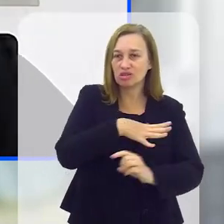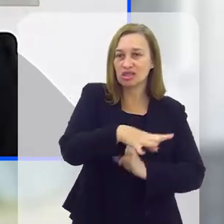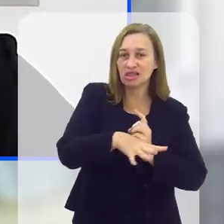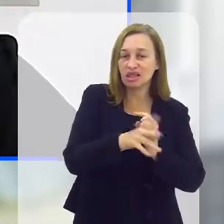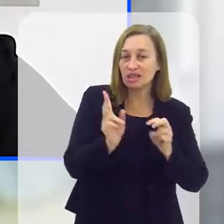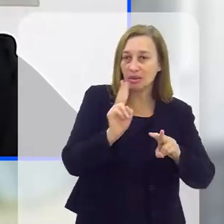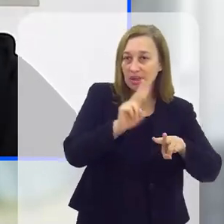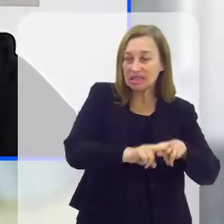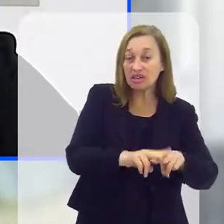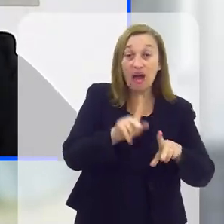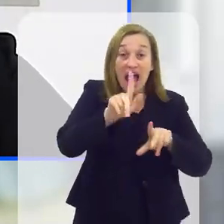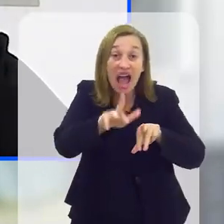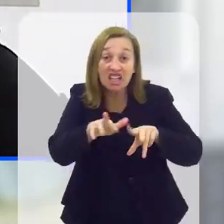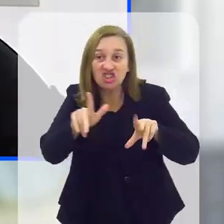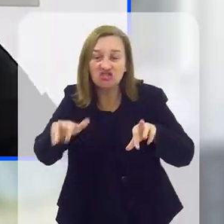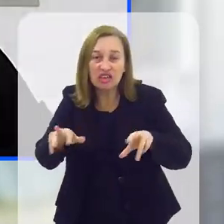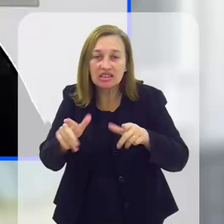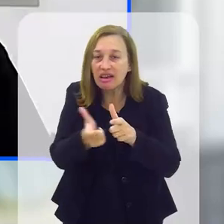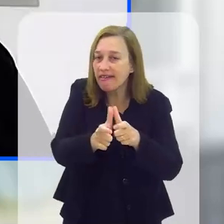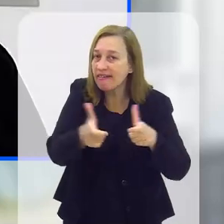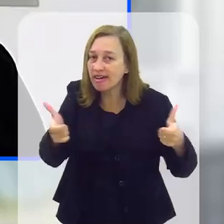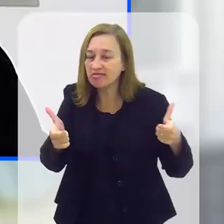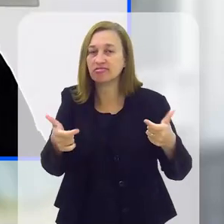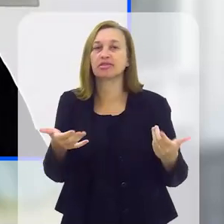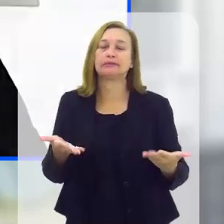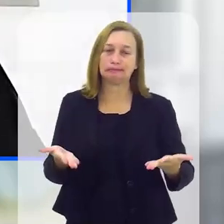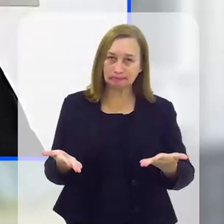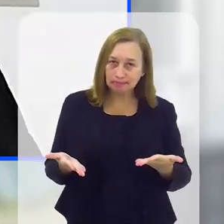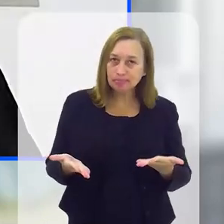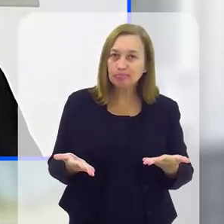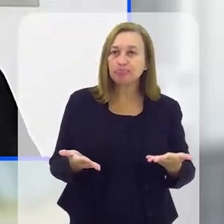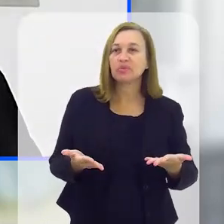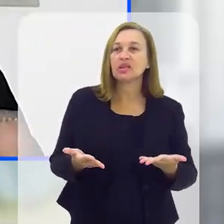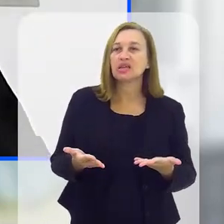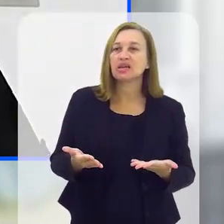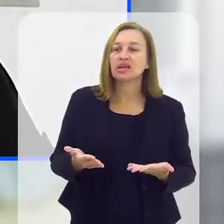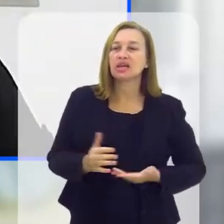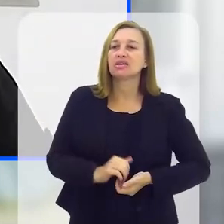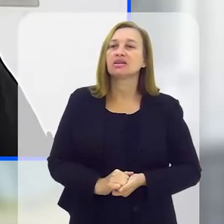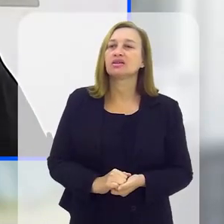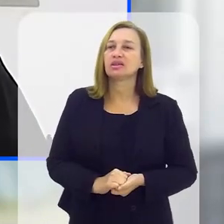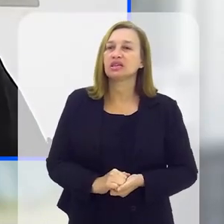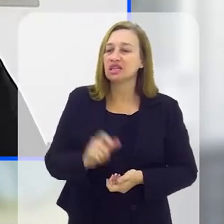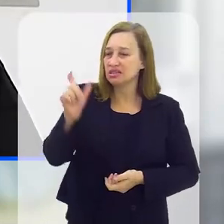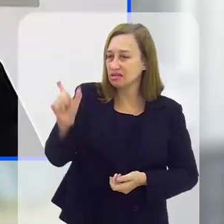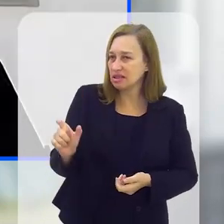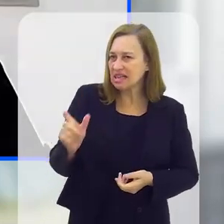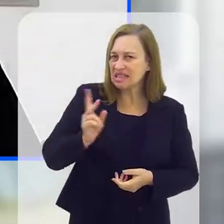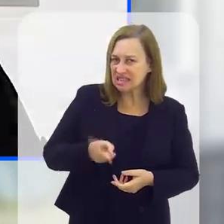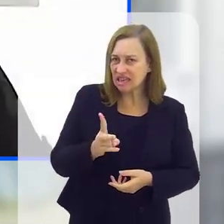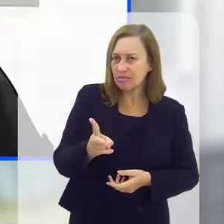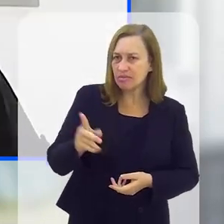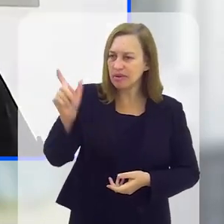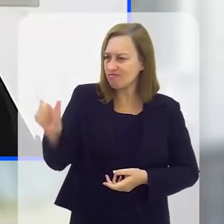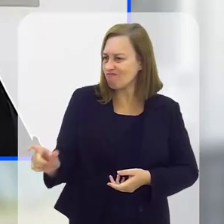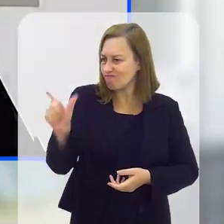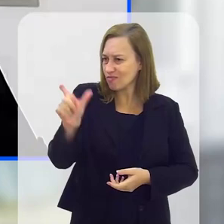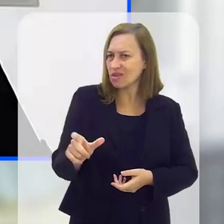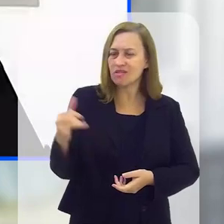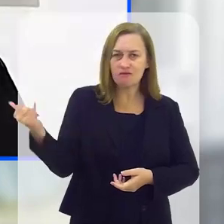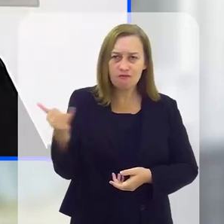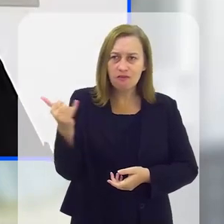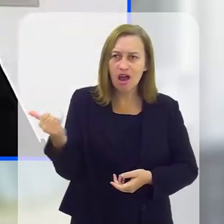porque a diferença é monstruosa. Eles falam sempre,